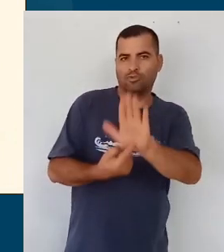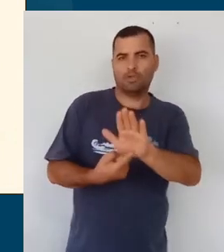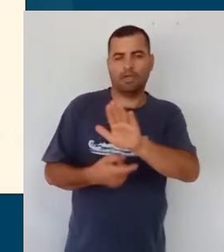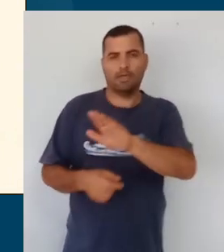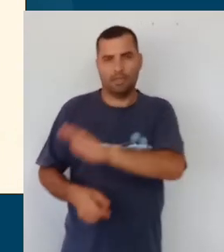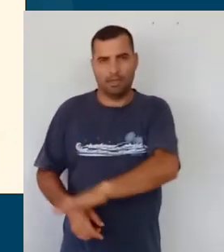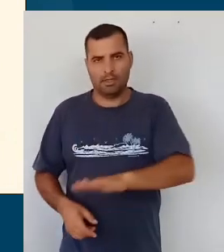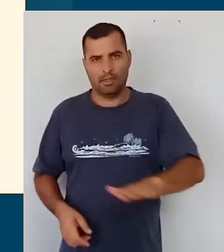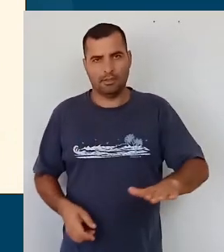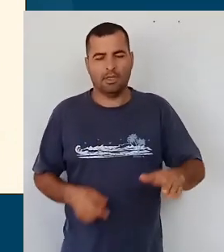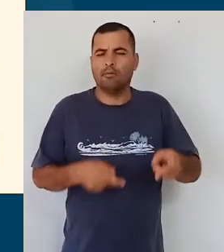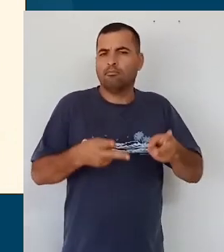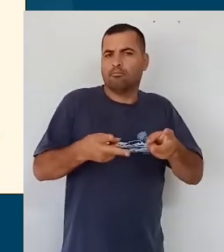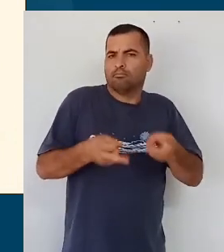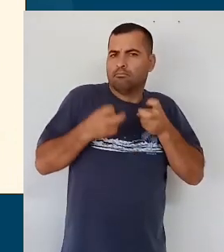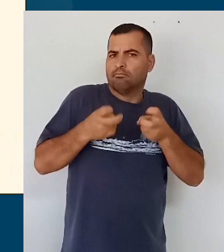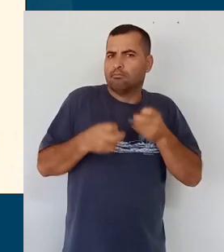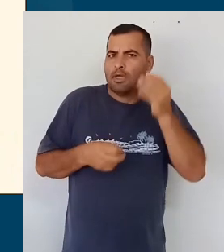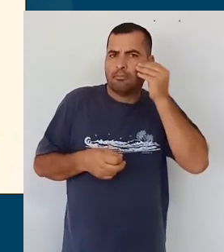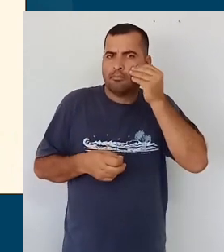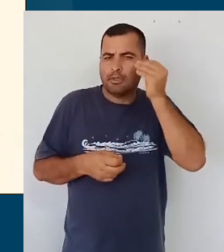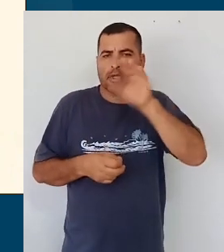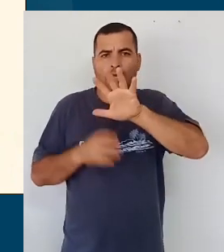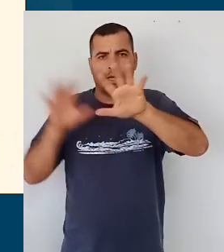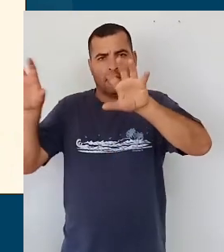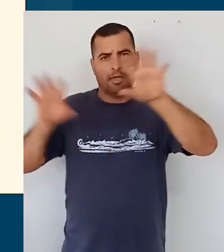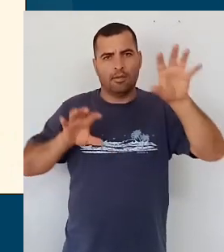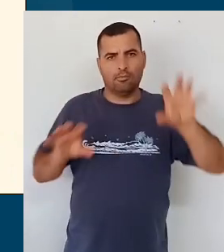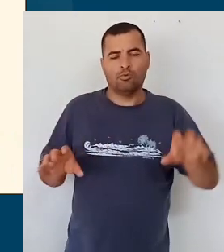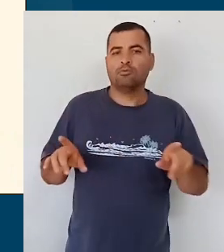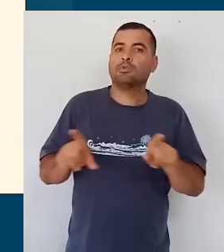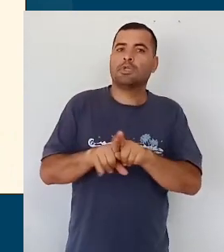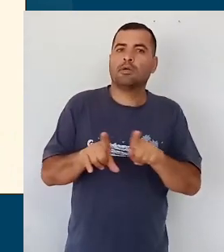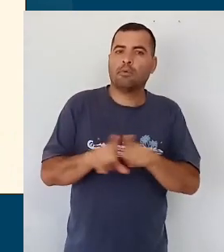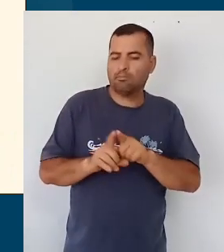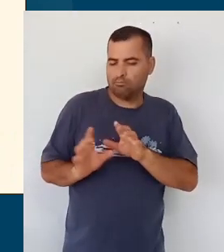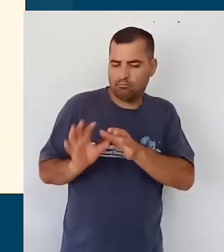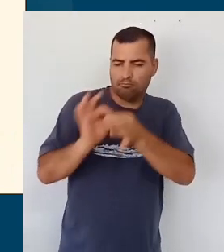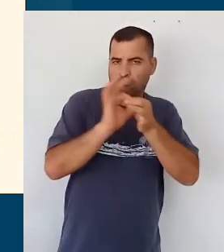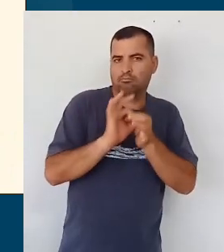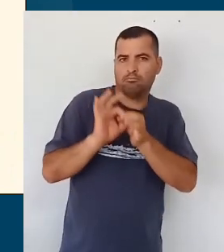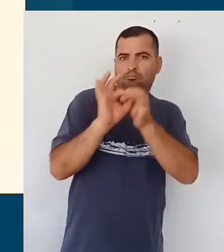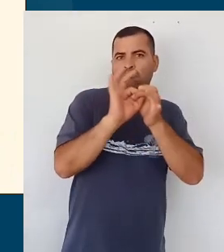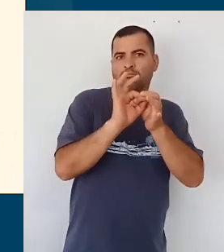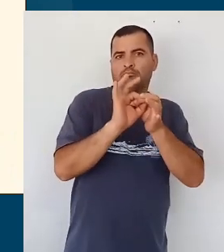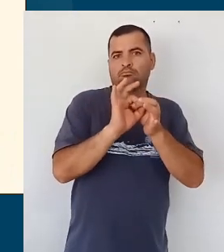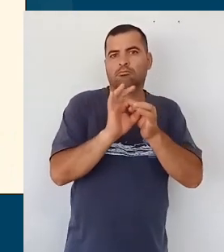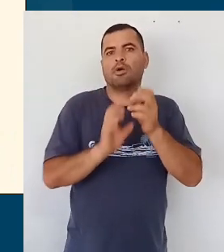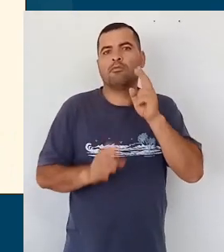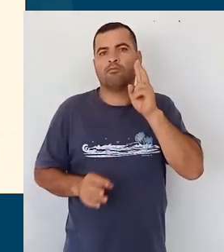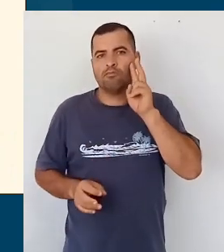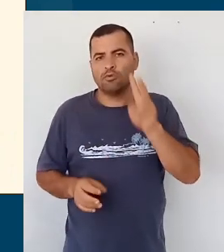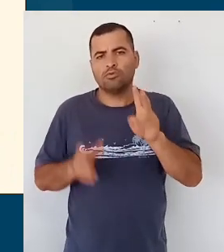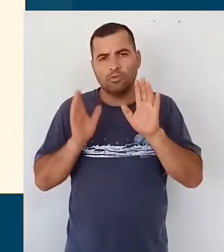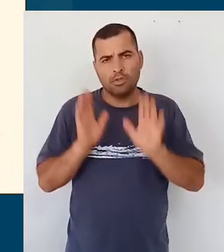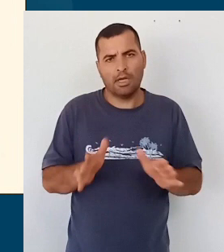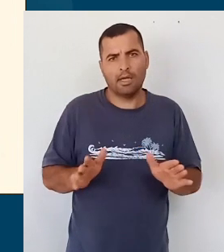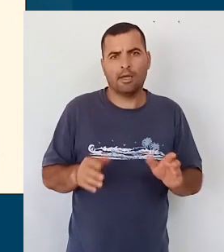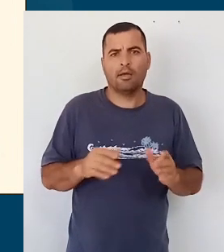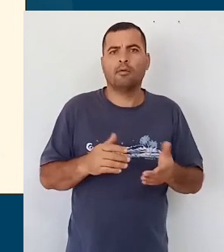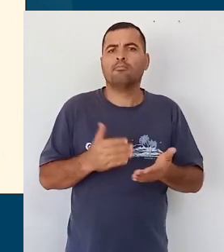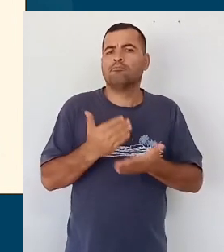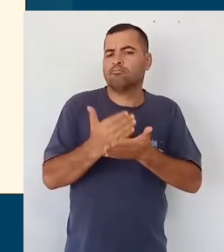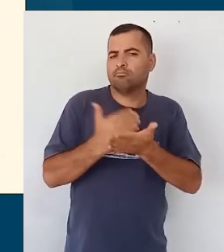olhar para esses campos de experiência, principalmente para as ementas dos campos de experiência que estão contemplados na proposta